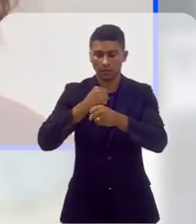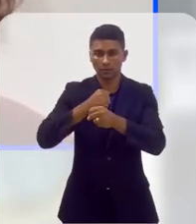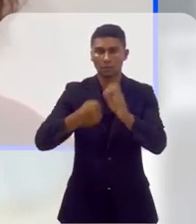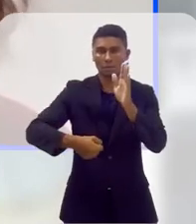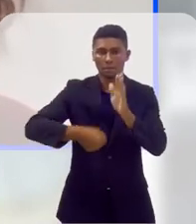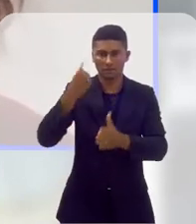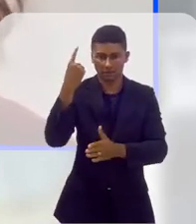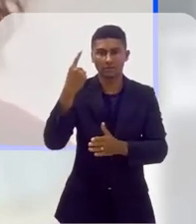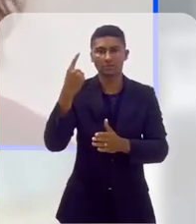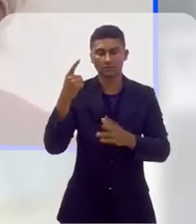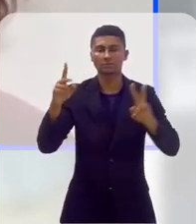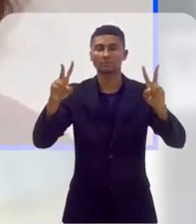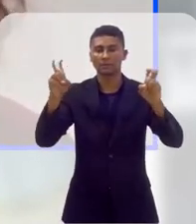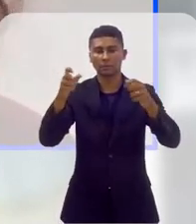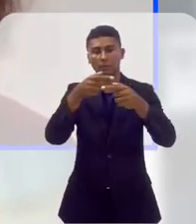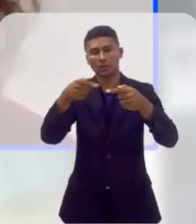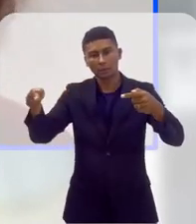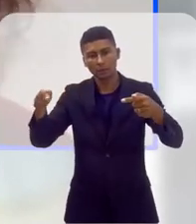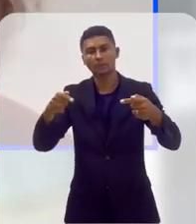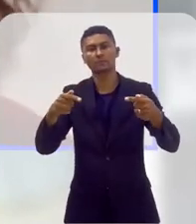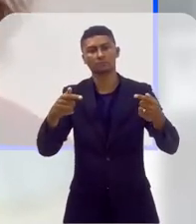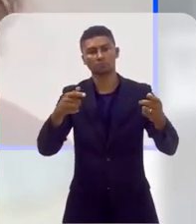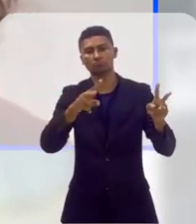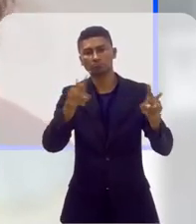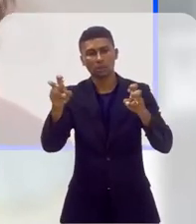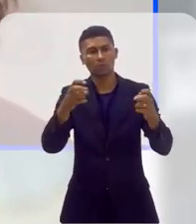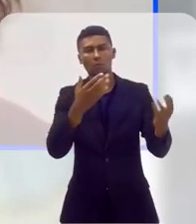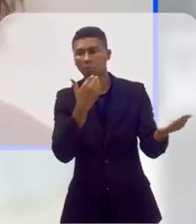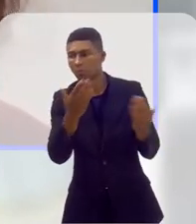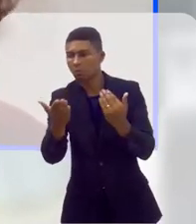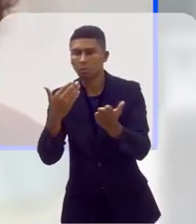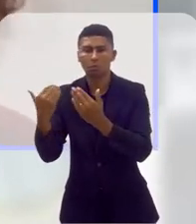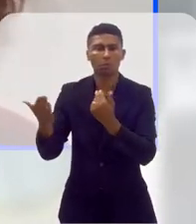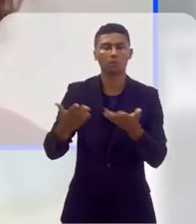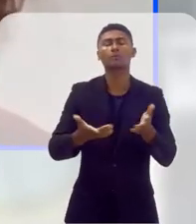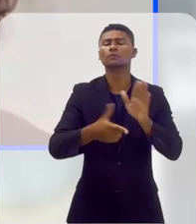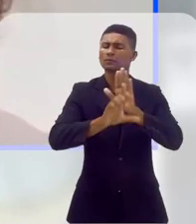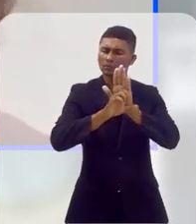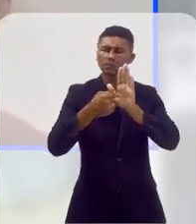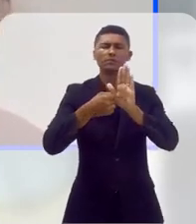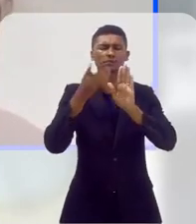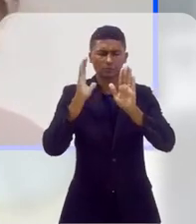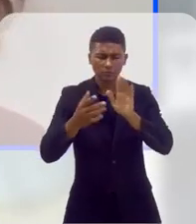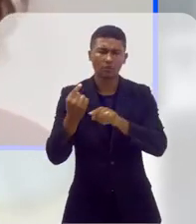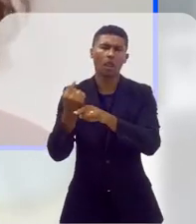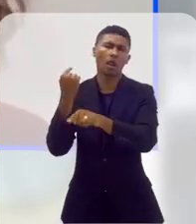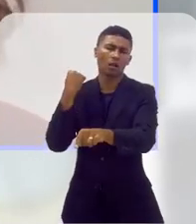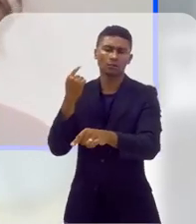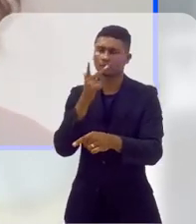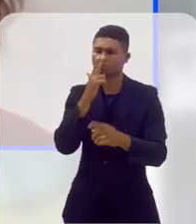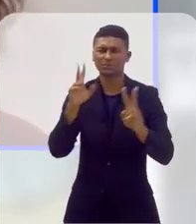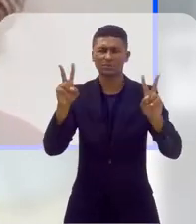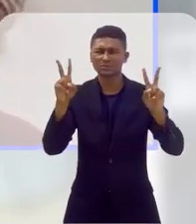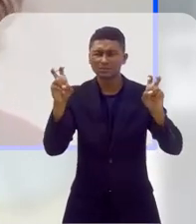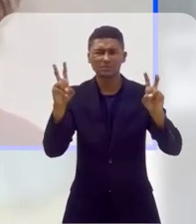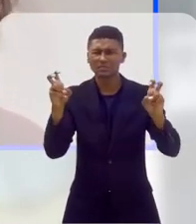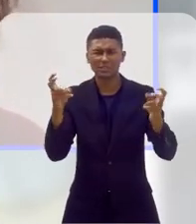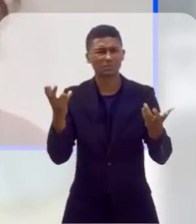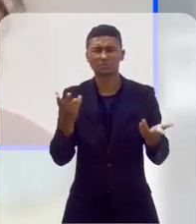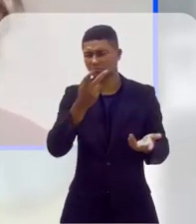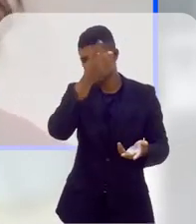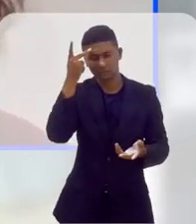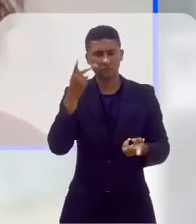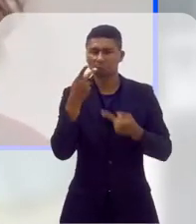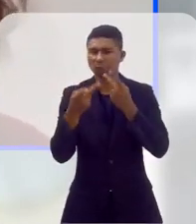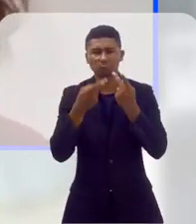suas unidades. Lei que já existia há muito tempo antes de 2014, então também é um tema que as pessoas não falam, as pessoas fingem que